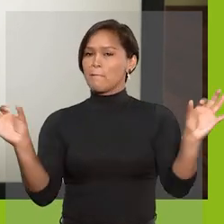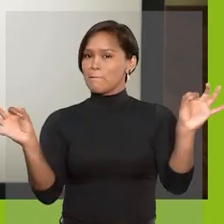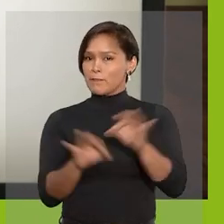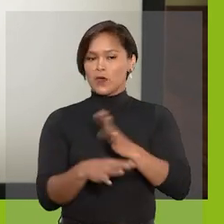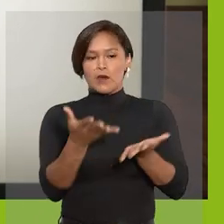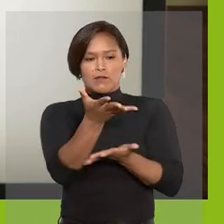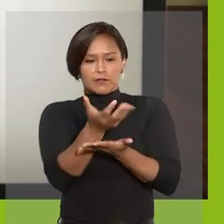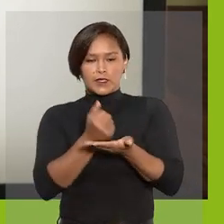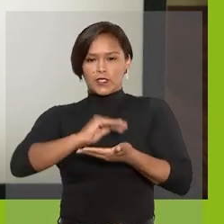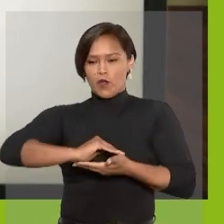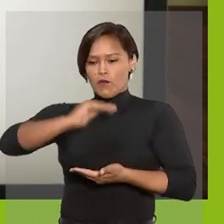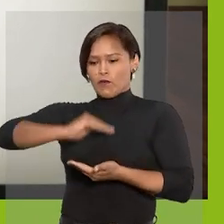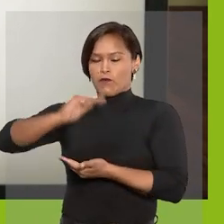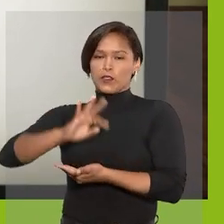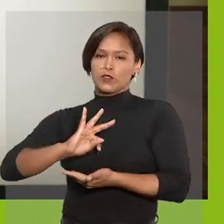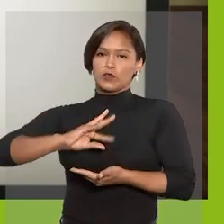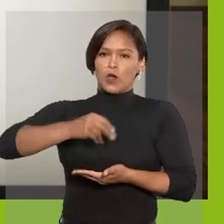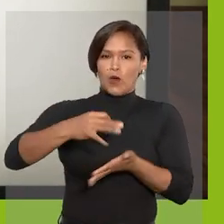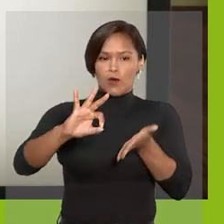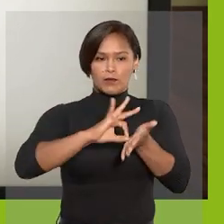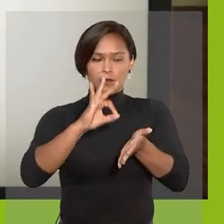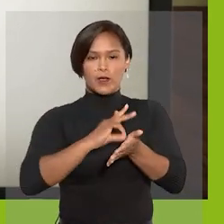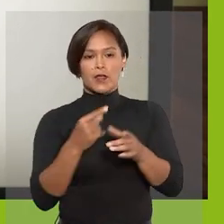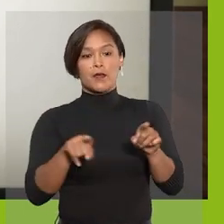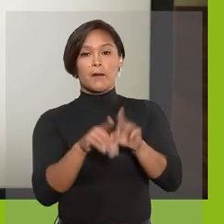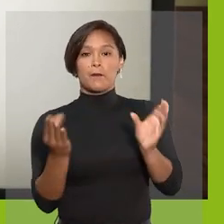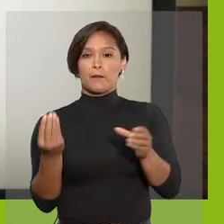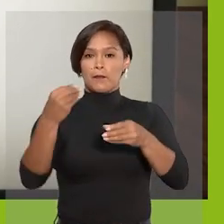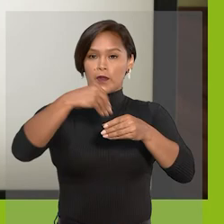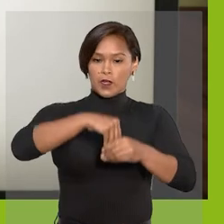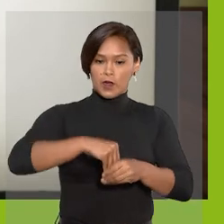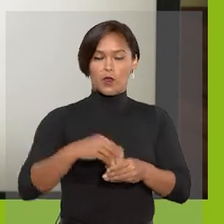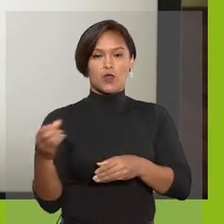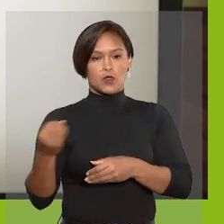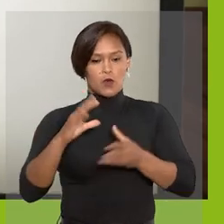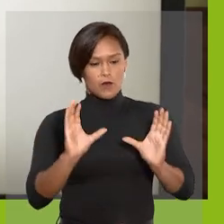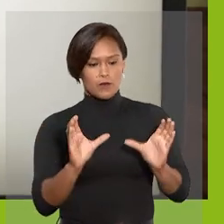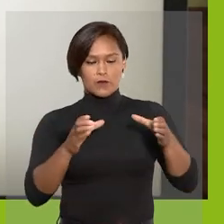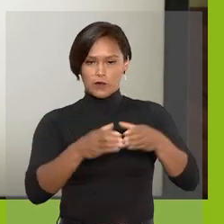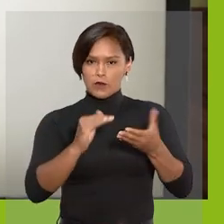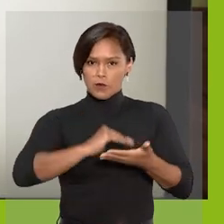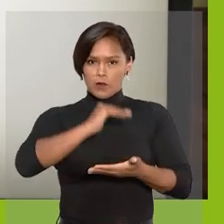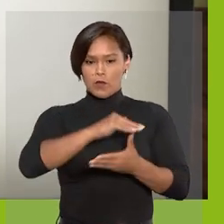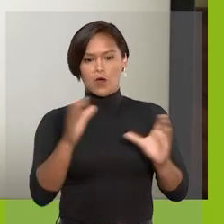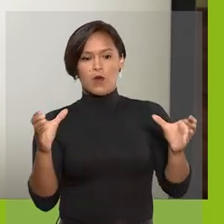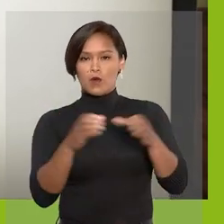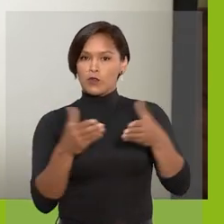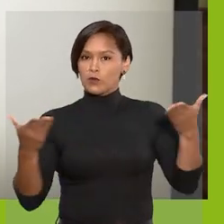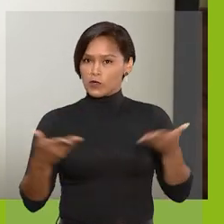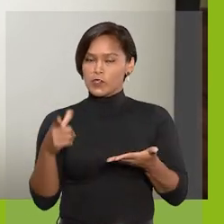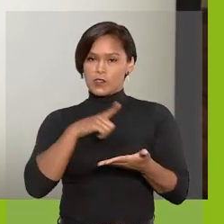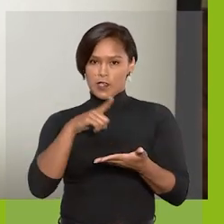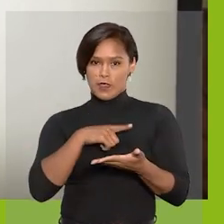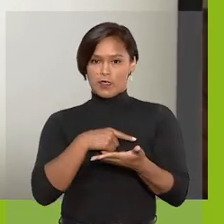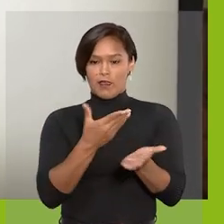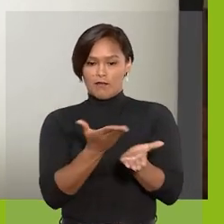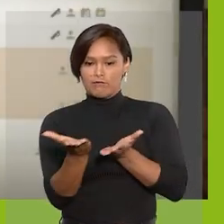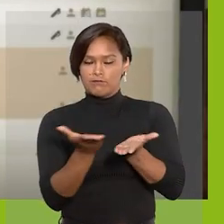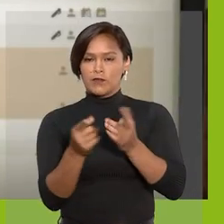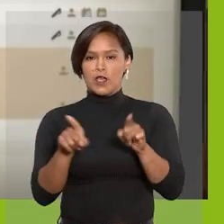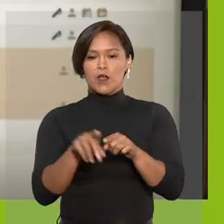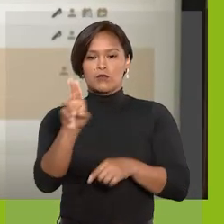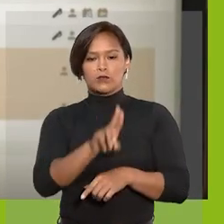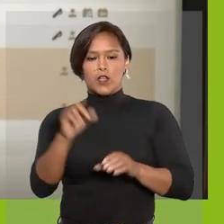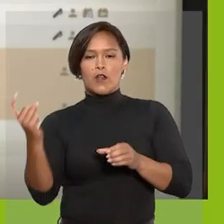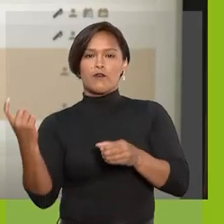para receber os blocos de assinatura. Para incluir um bloco no novo grupo criado ou em um grupo já existente, o usuário